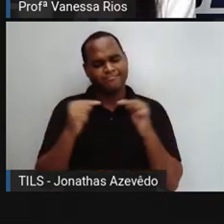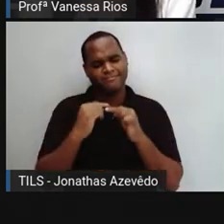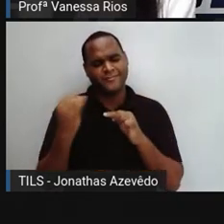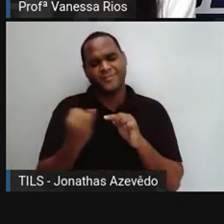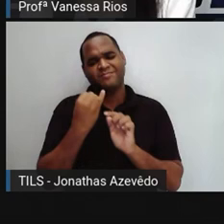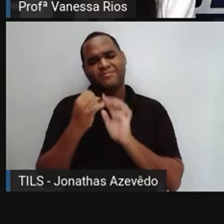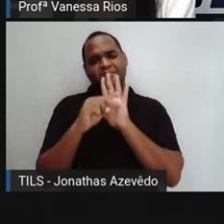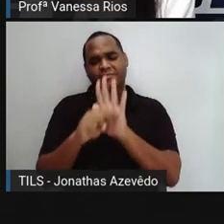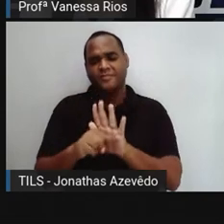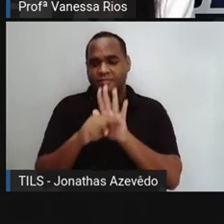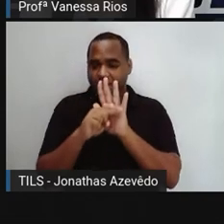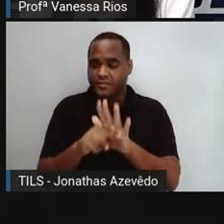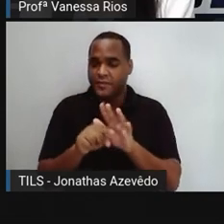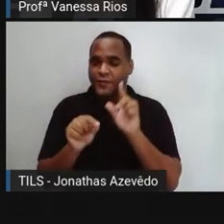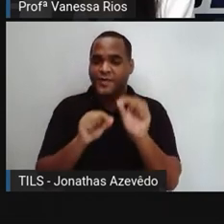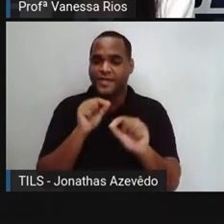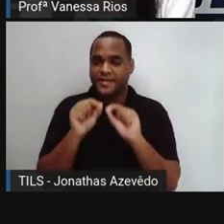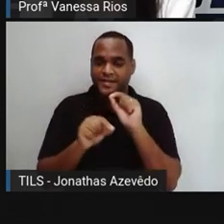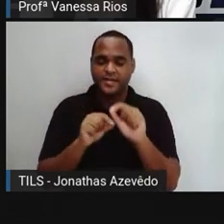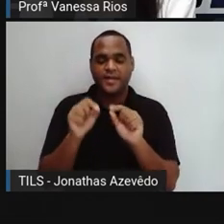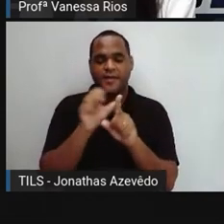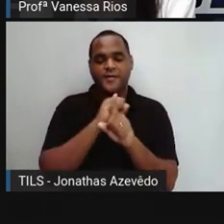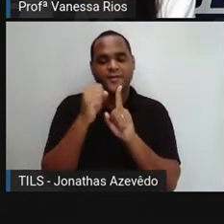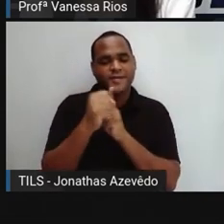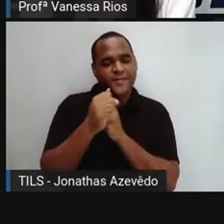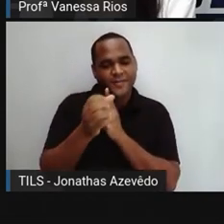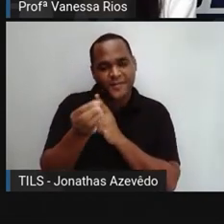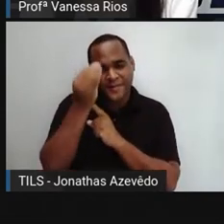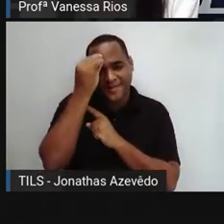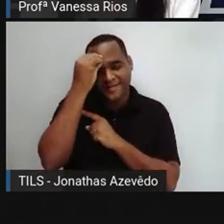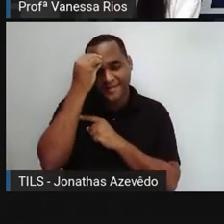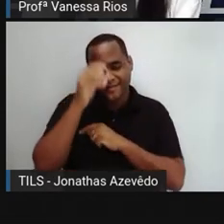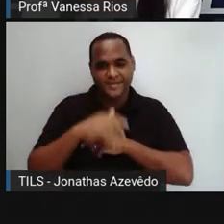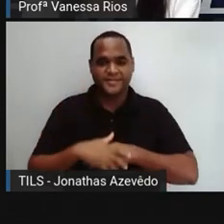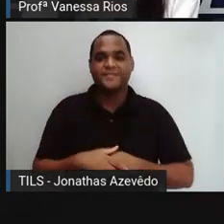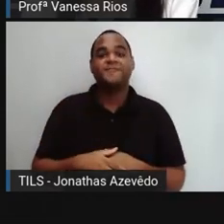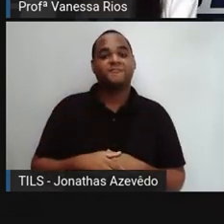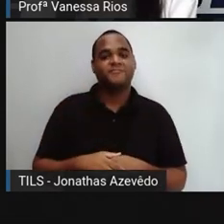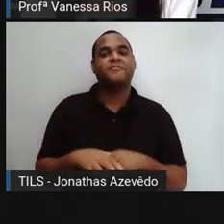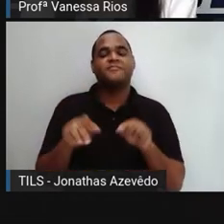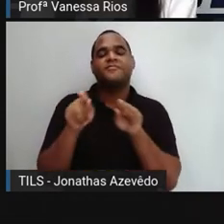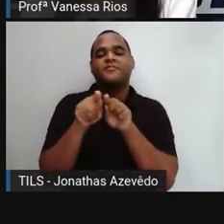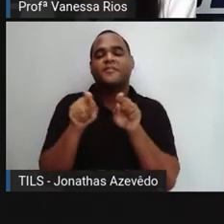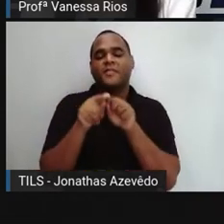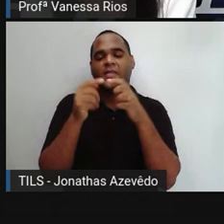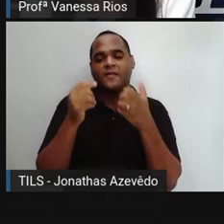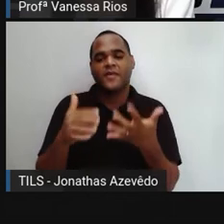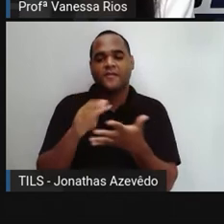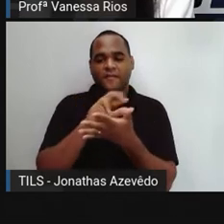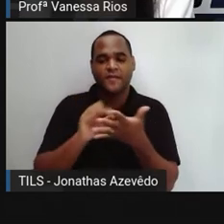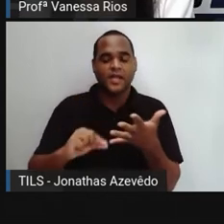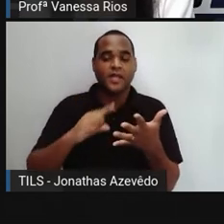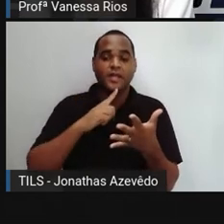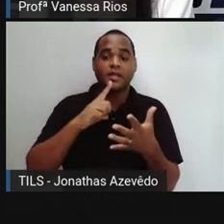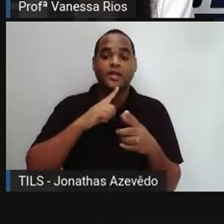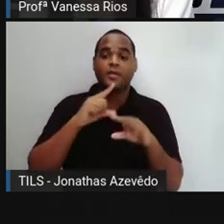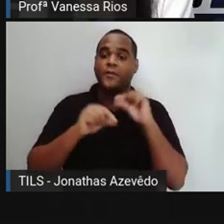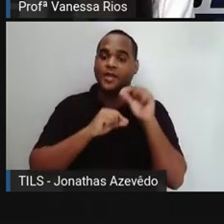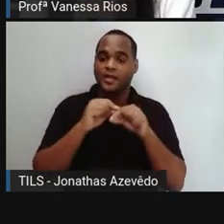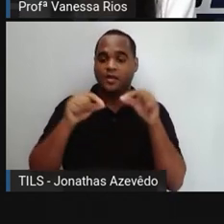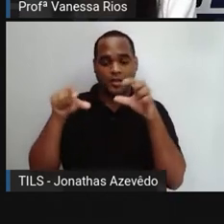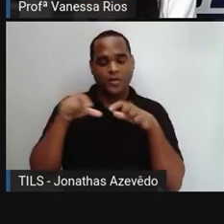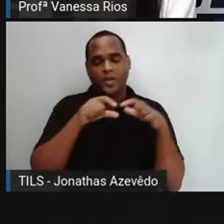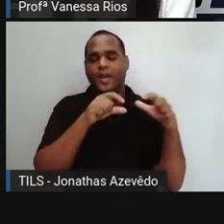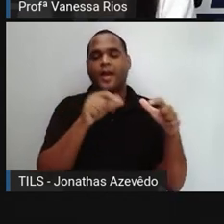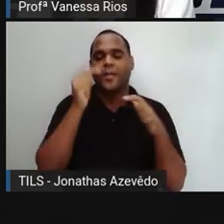funciona como uma espécie de memória social, capaz de registrar momentos, pessoas e locais